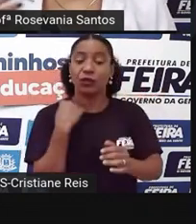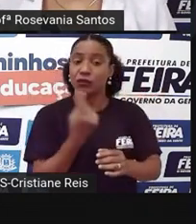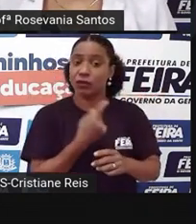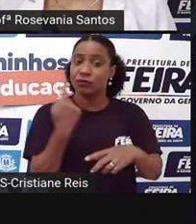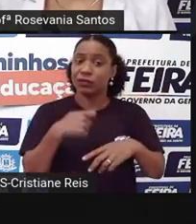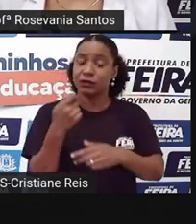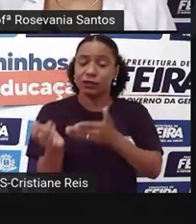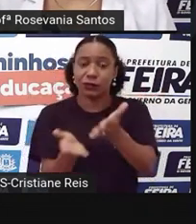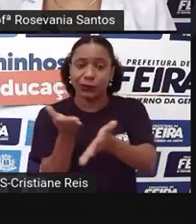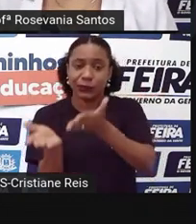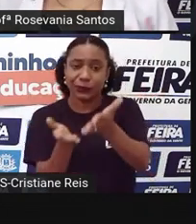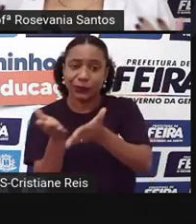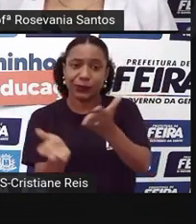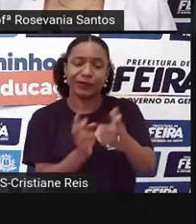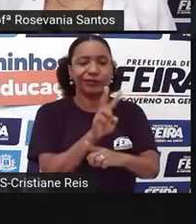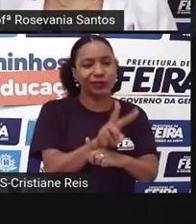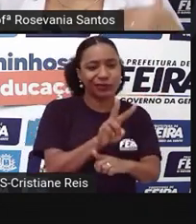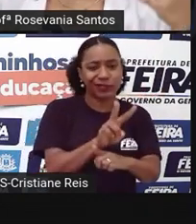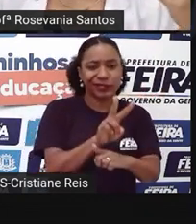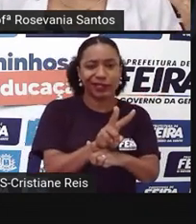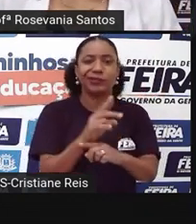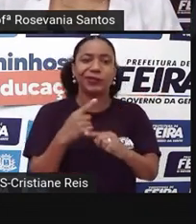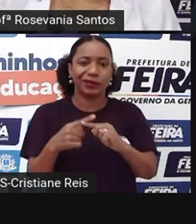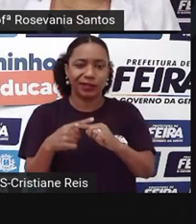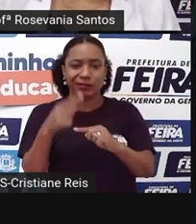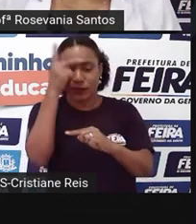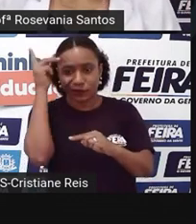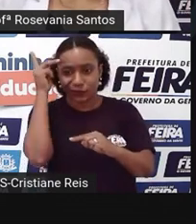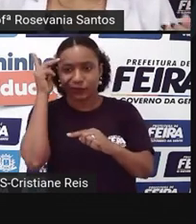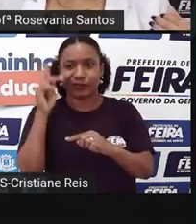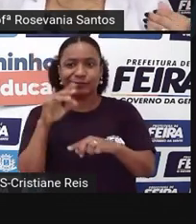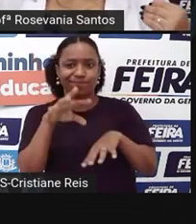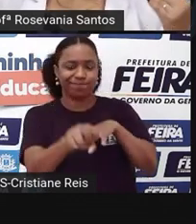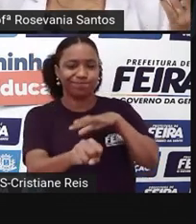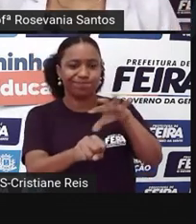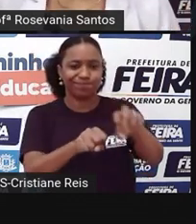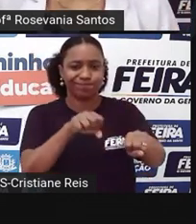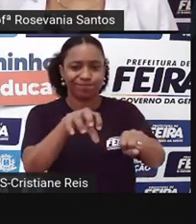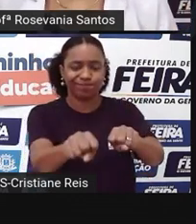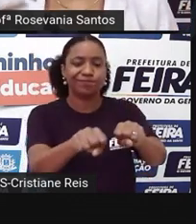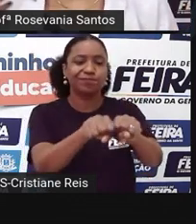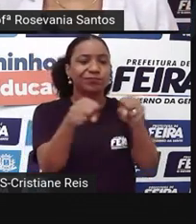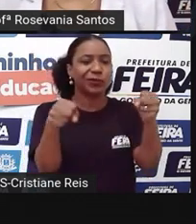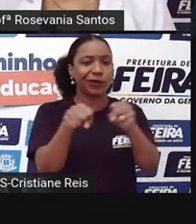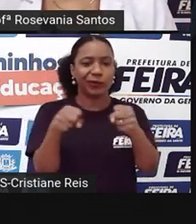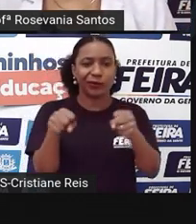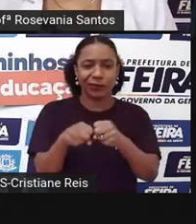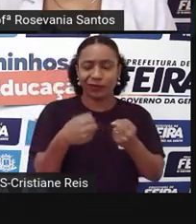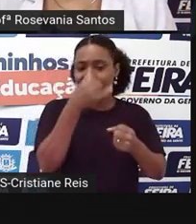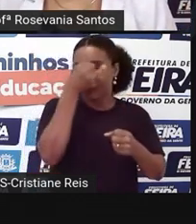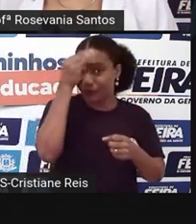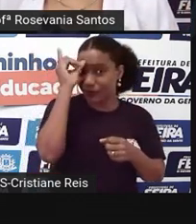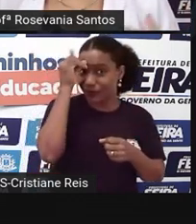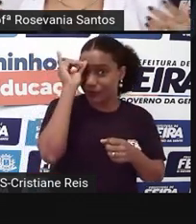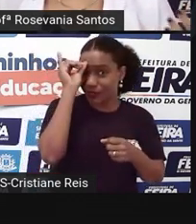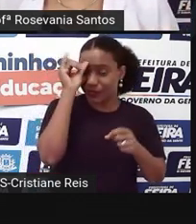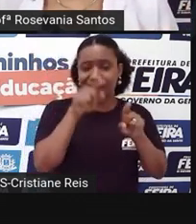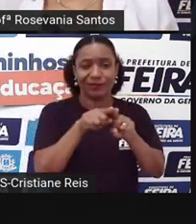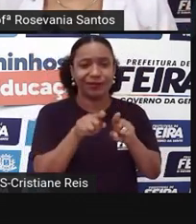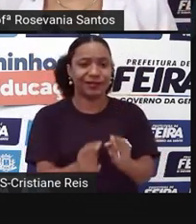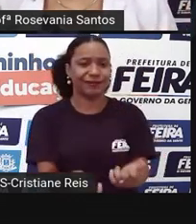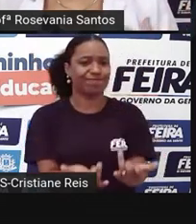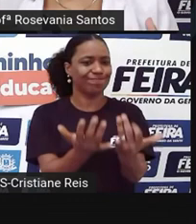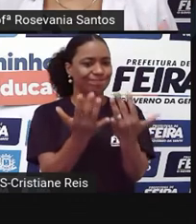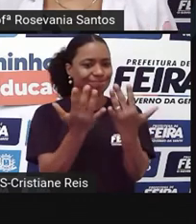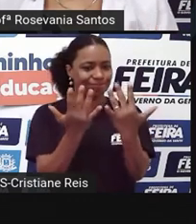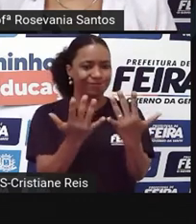floresta está sendo ameaçada por atividades, né, no caso, na parte da pecuária, na parte da agricultura, onde a gente